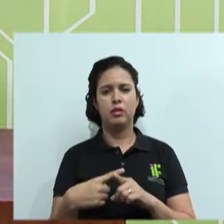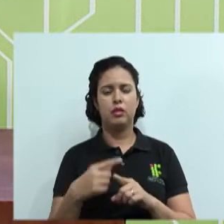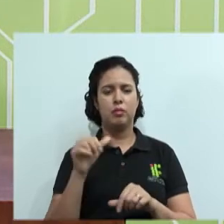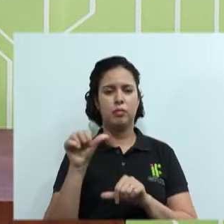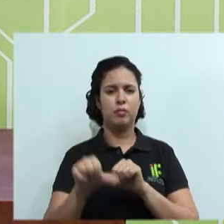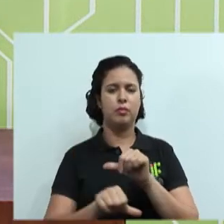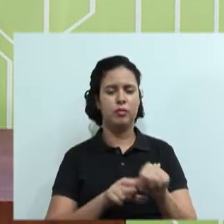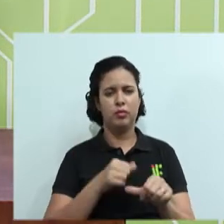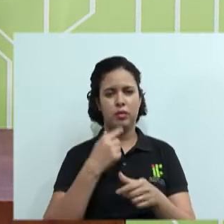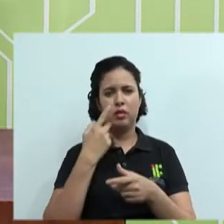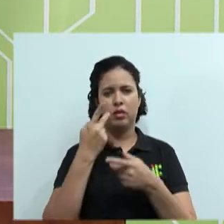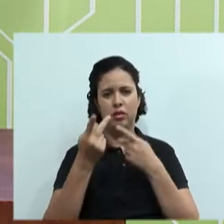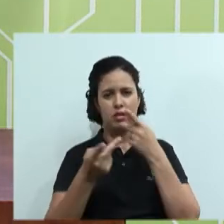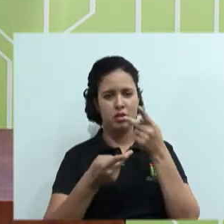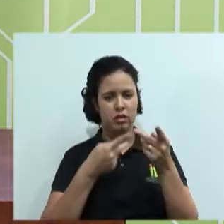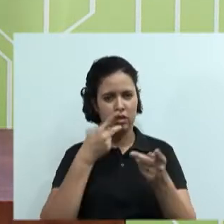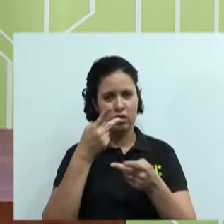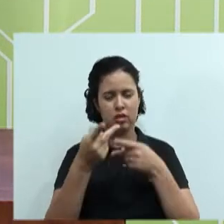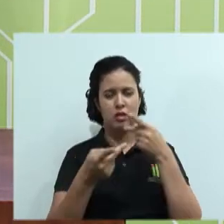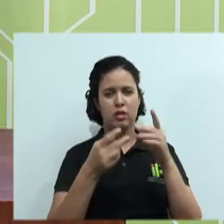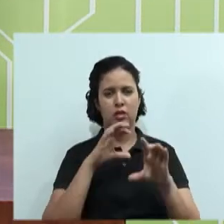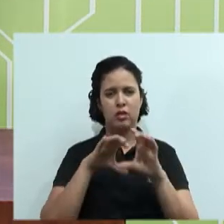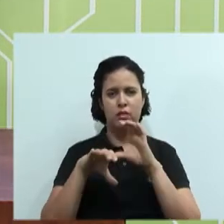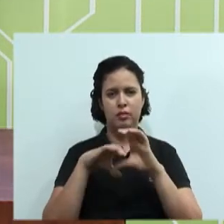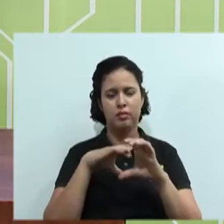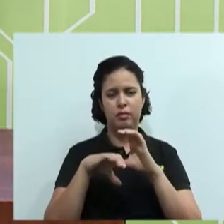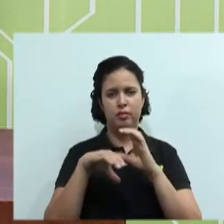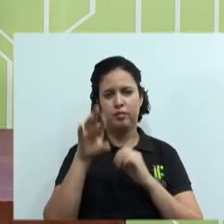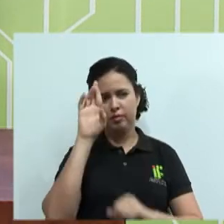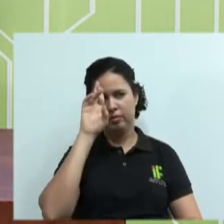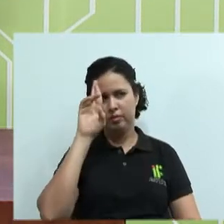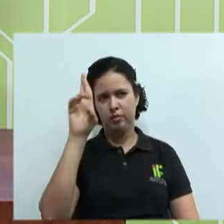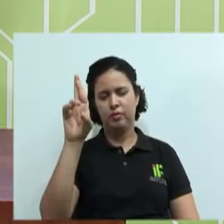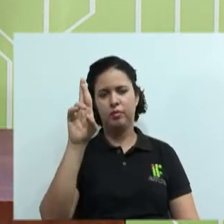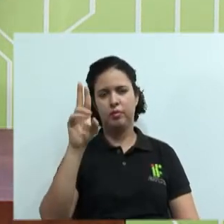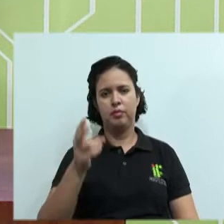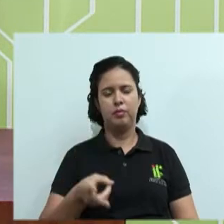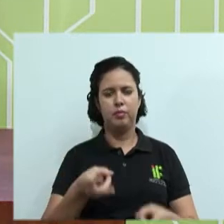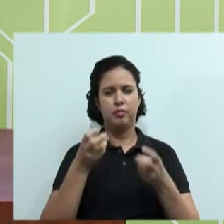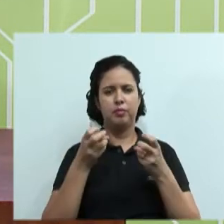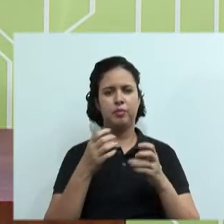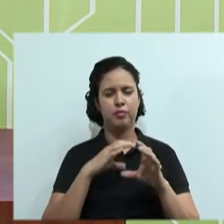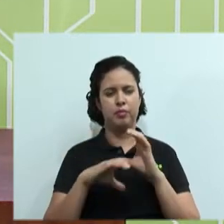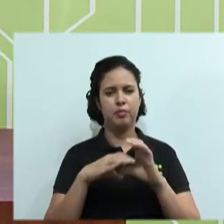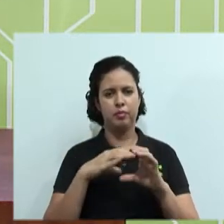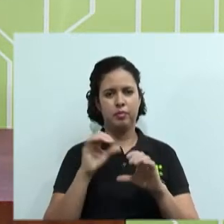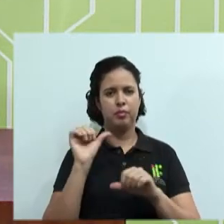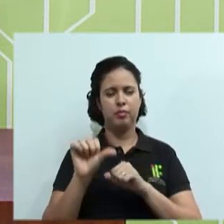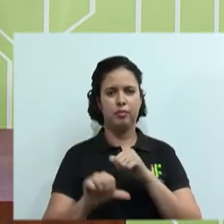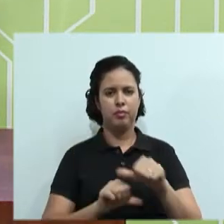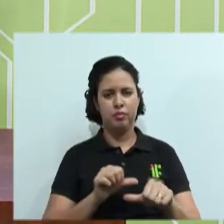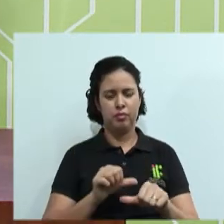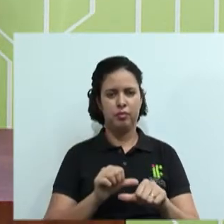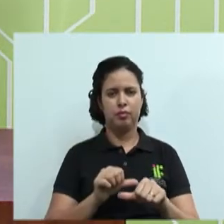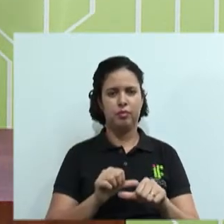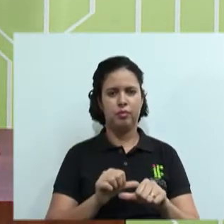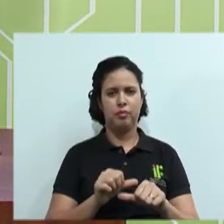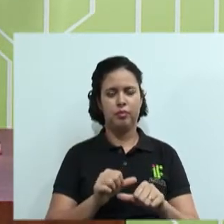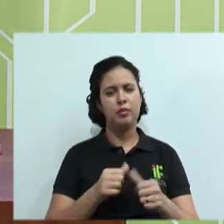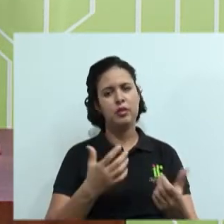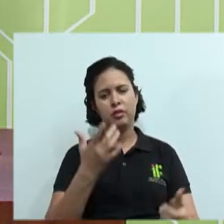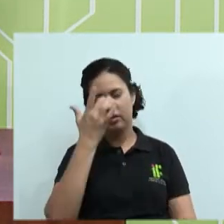mudou o modo dele se comunicar com o seu gerente, com o seu chefe. Perceba que a comunicação dele já avançou e isso